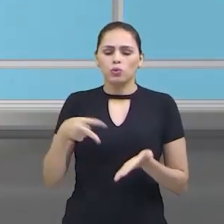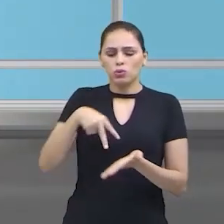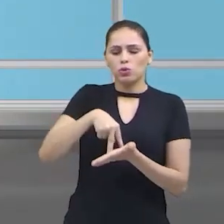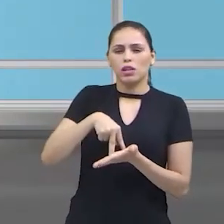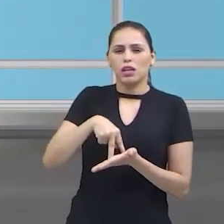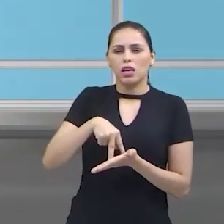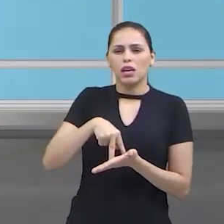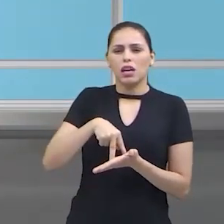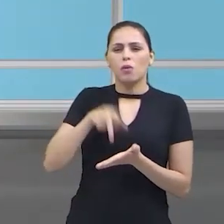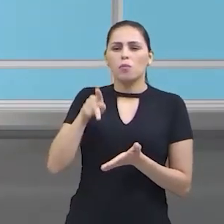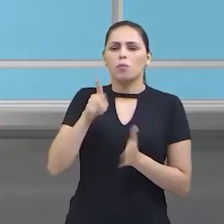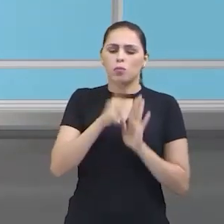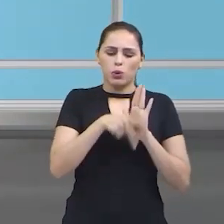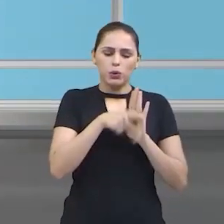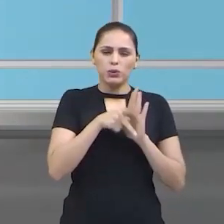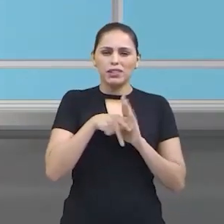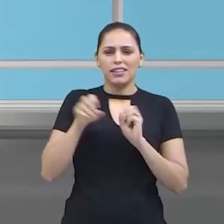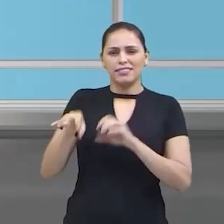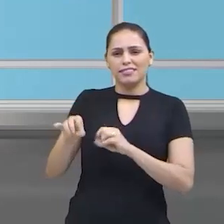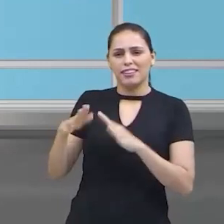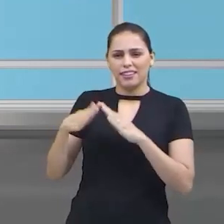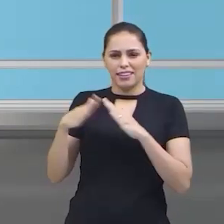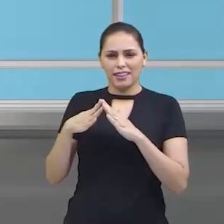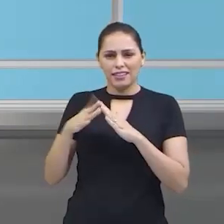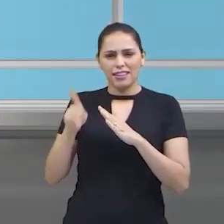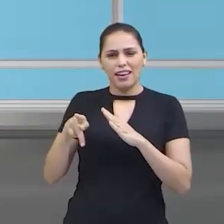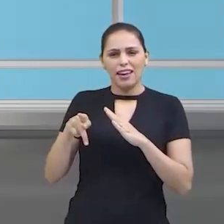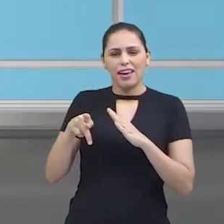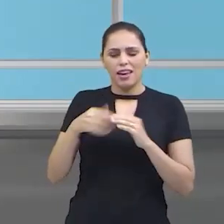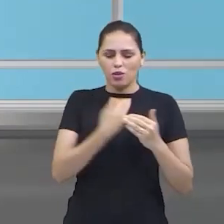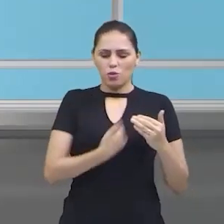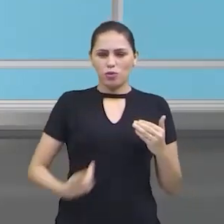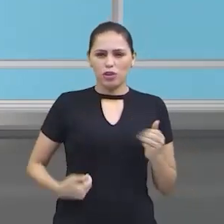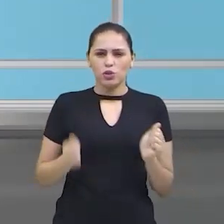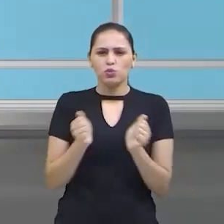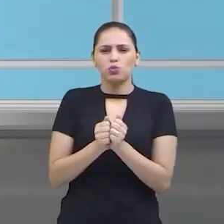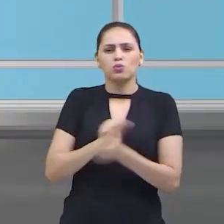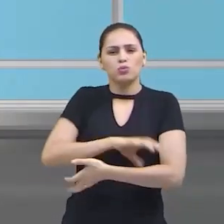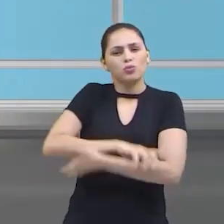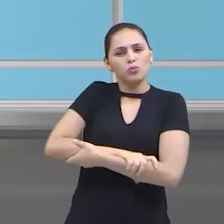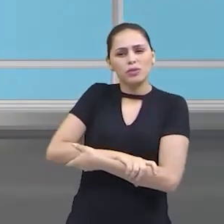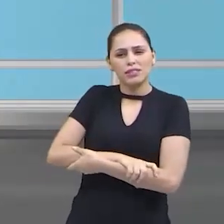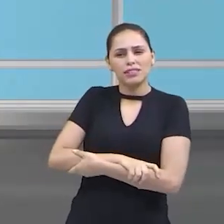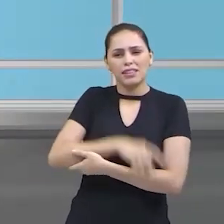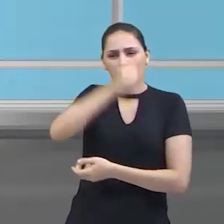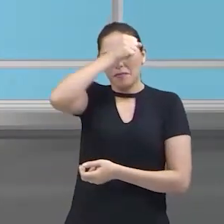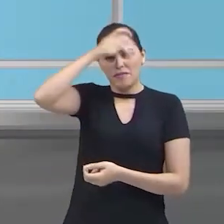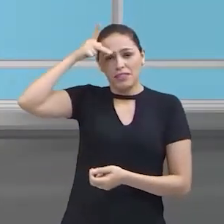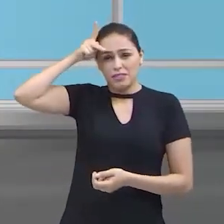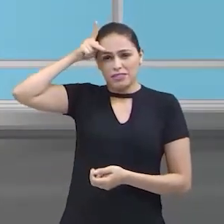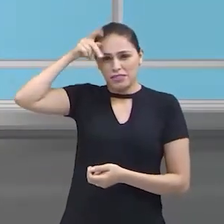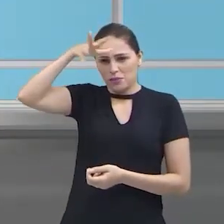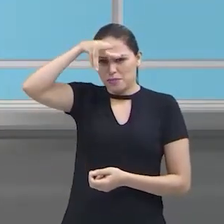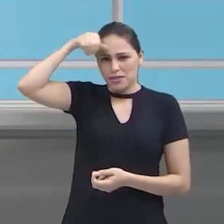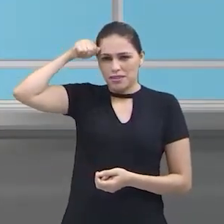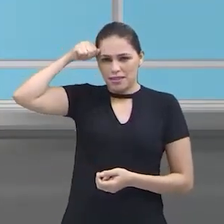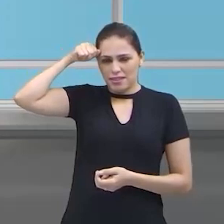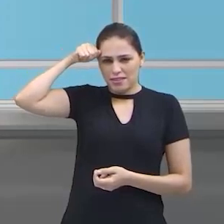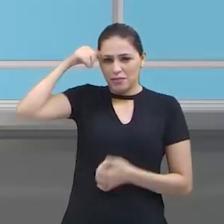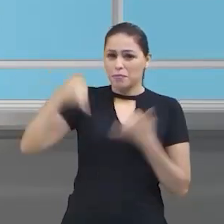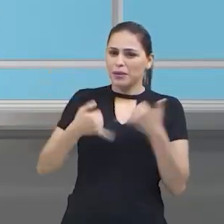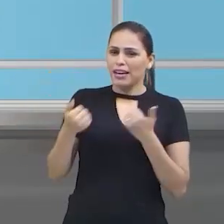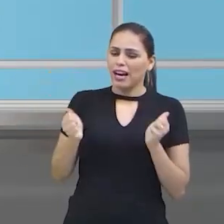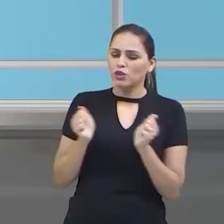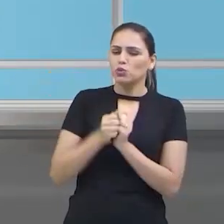projeto do Governo do Estado do Amazonas, em parceria com a Prefeitura Municipal de Manaus, para brincar com vocês no quadro EBA.